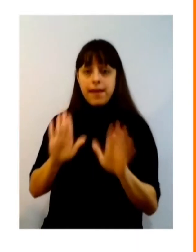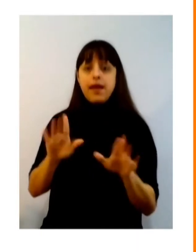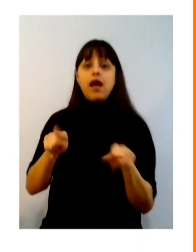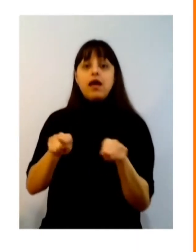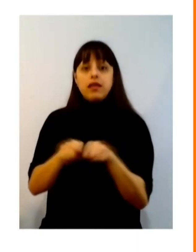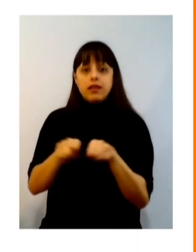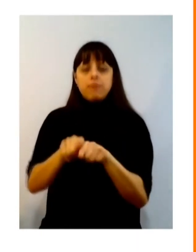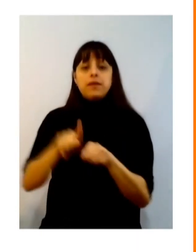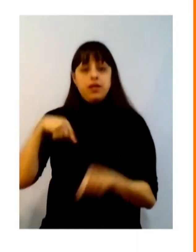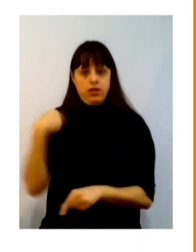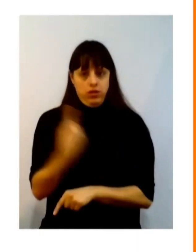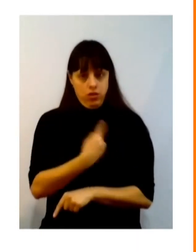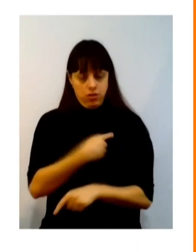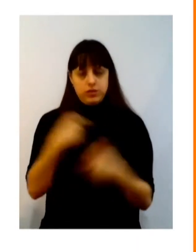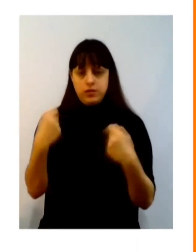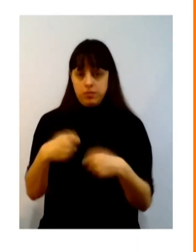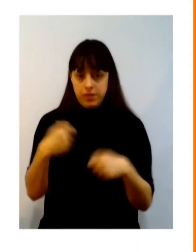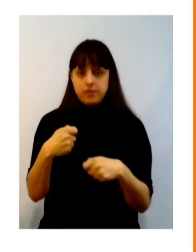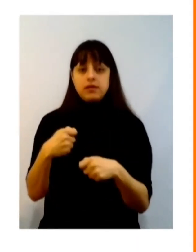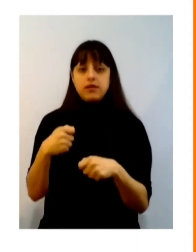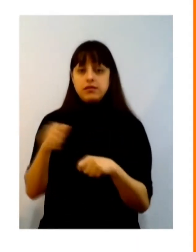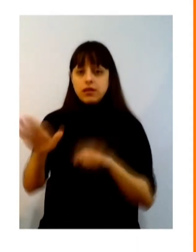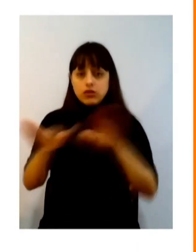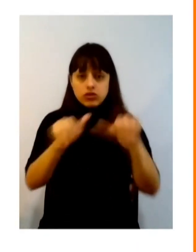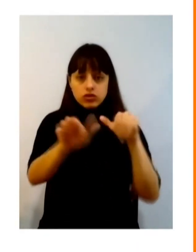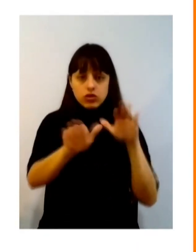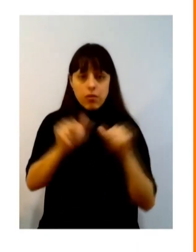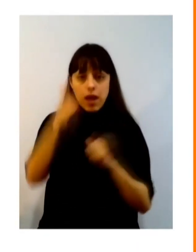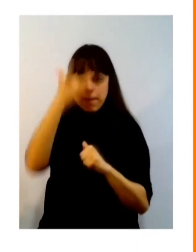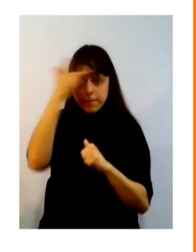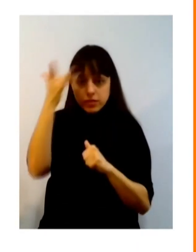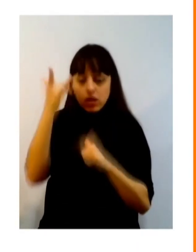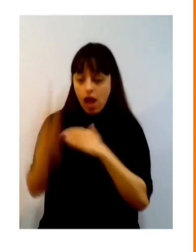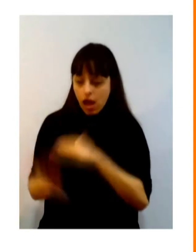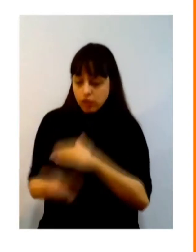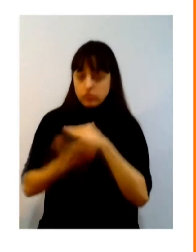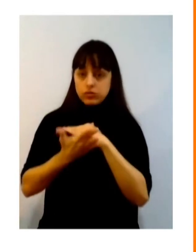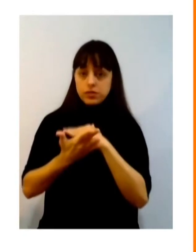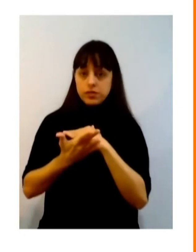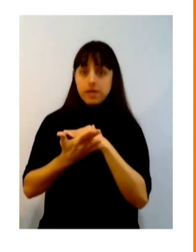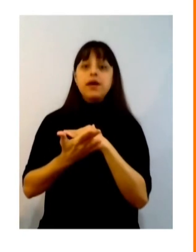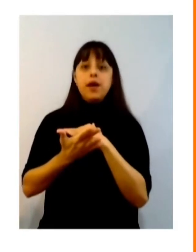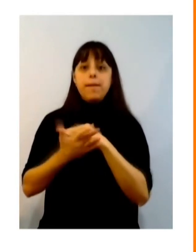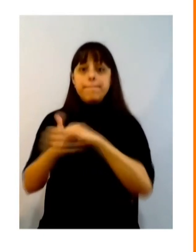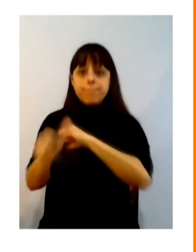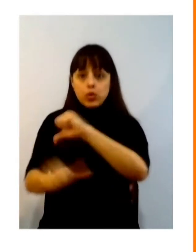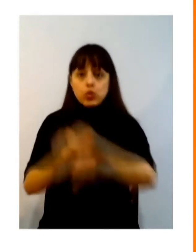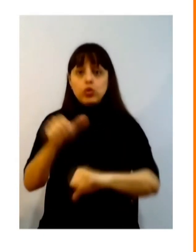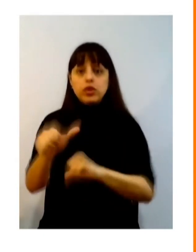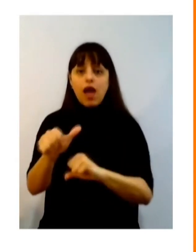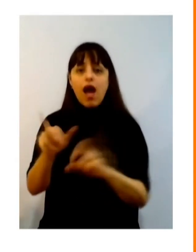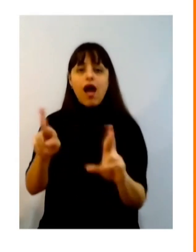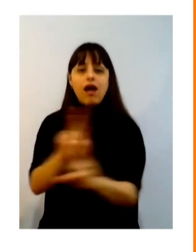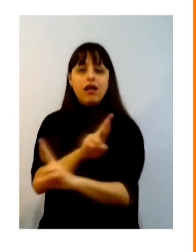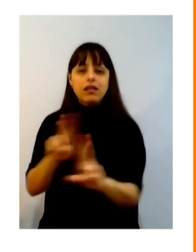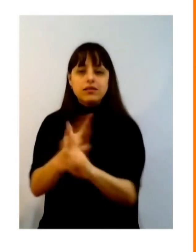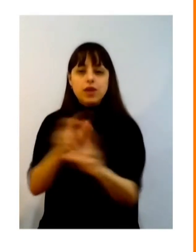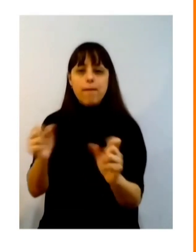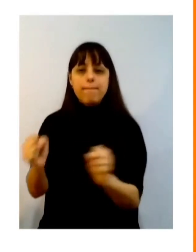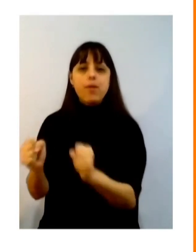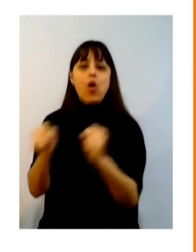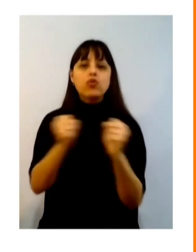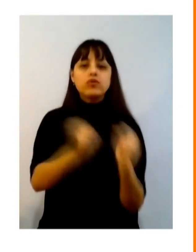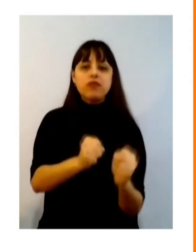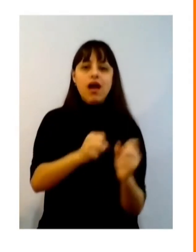nos ajude ou como pensamos esse liderazgo para que nos ajude a cambiar relaciones de poder? É a dizer, como esses liderazgos